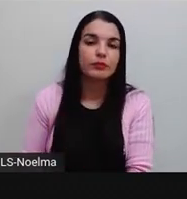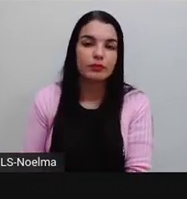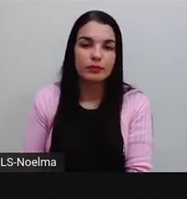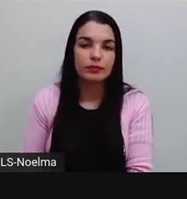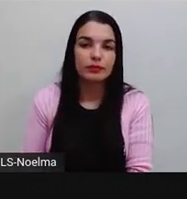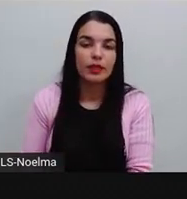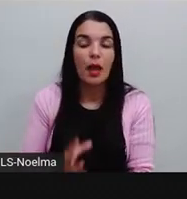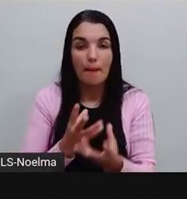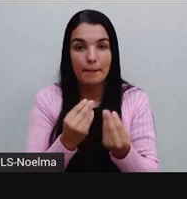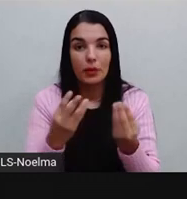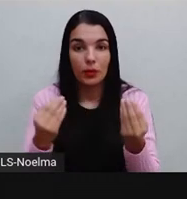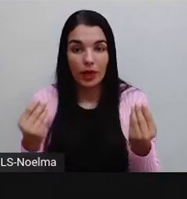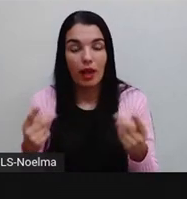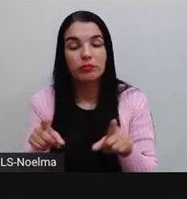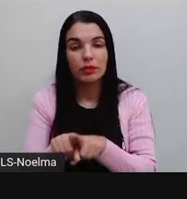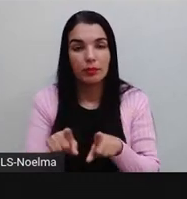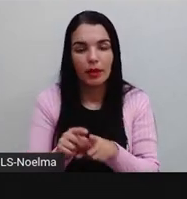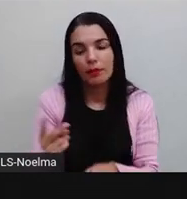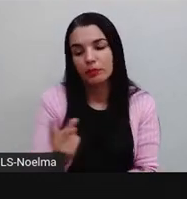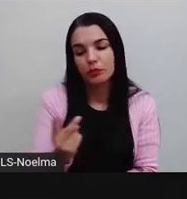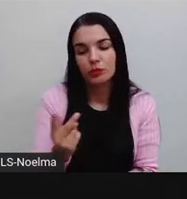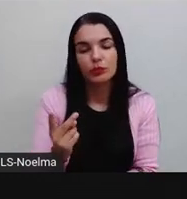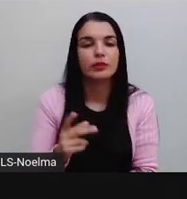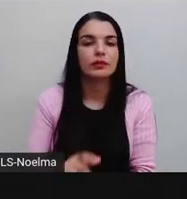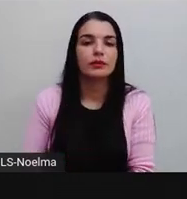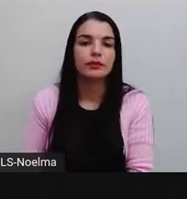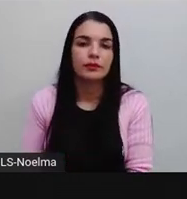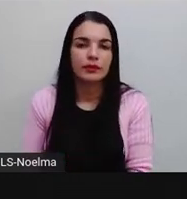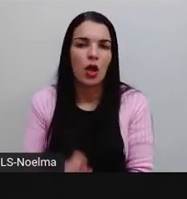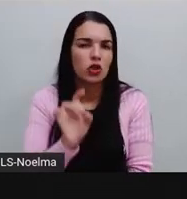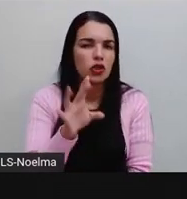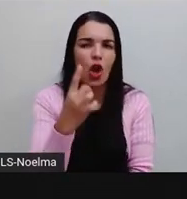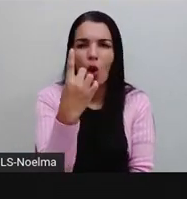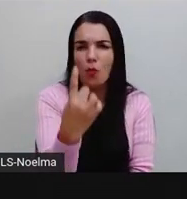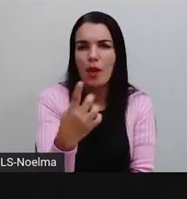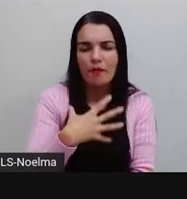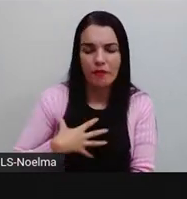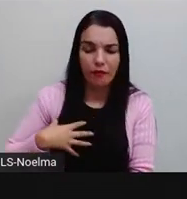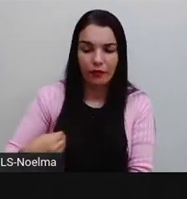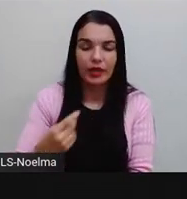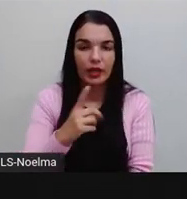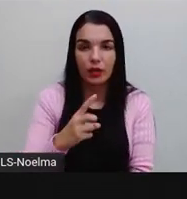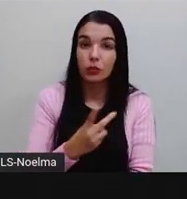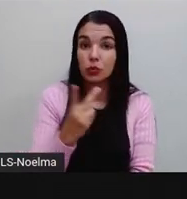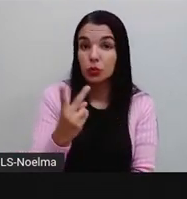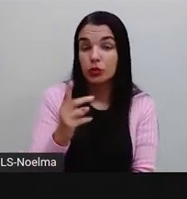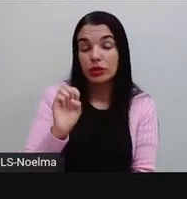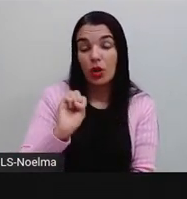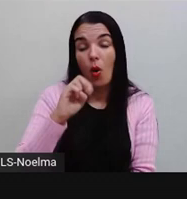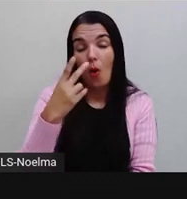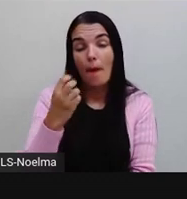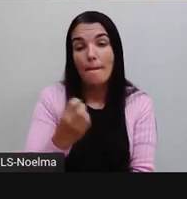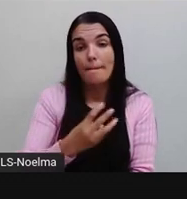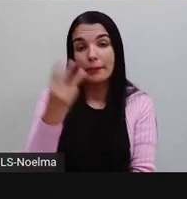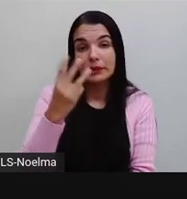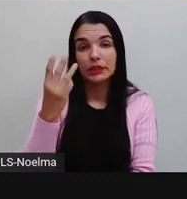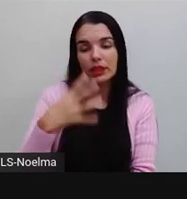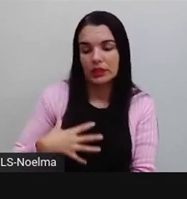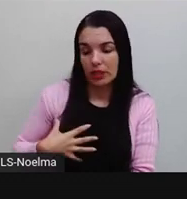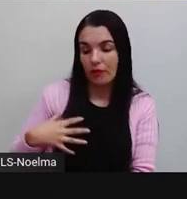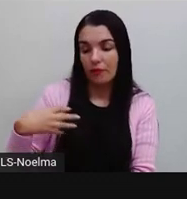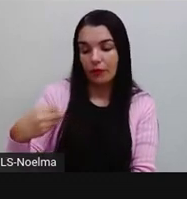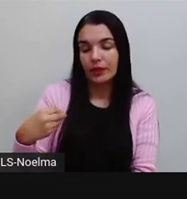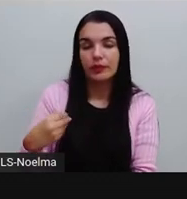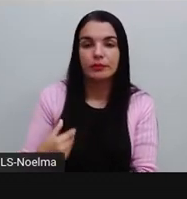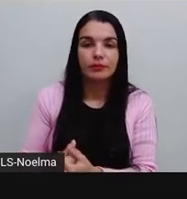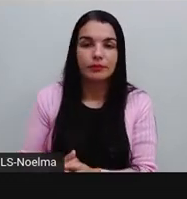plural, porque filhas está no plural. Não é uma filha. São filhas. É mais de uma filha